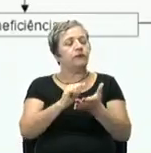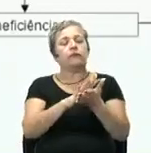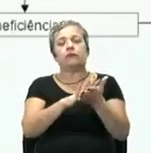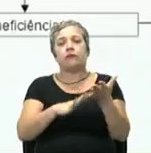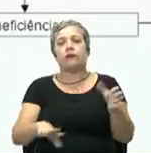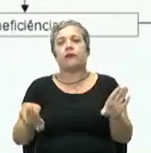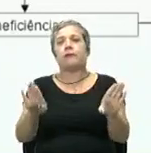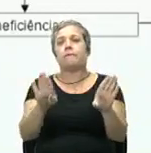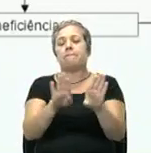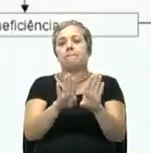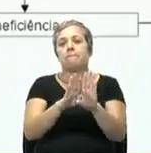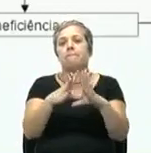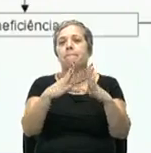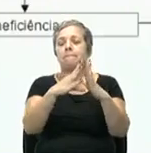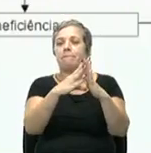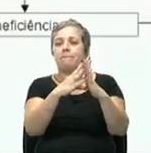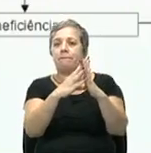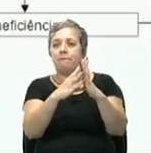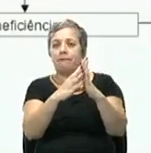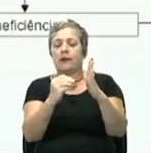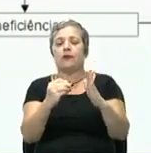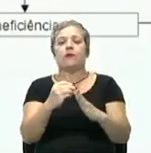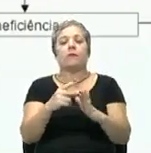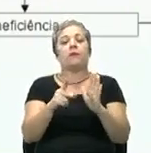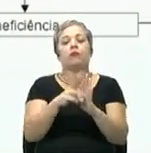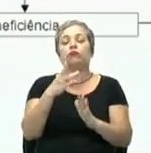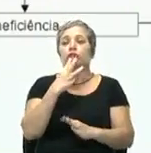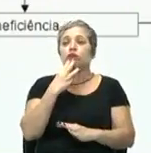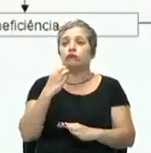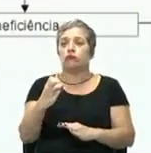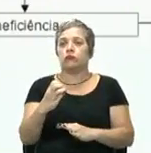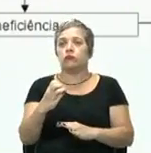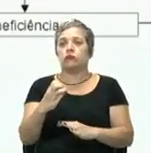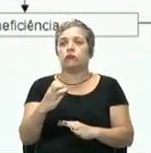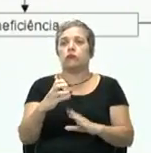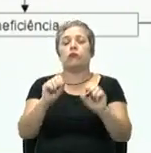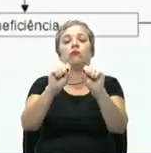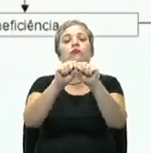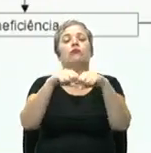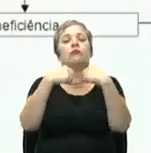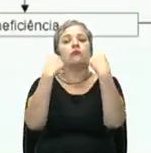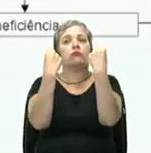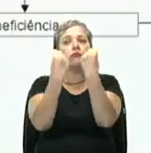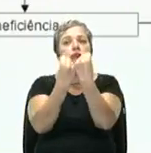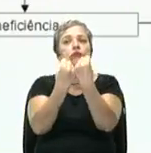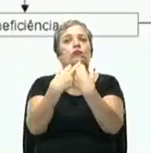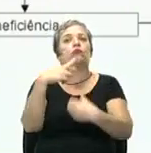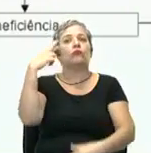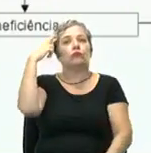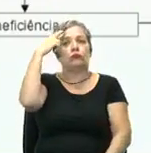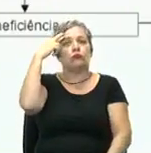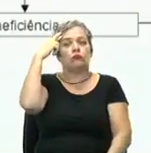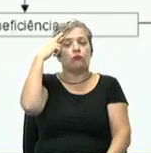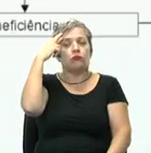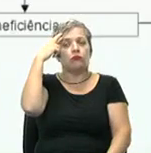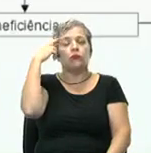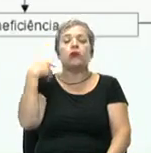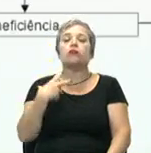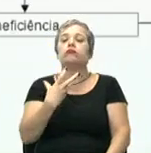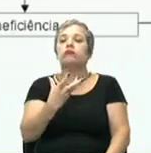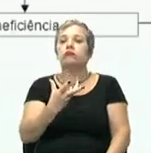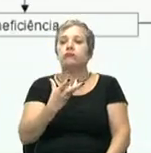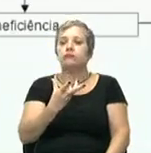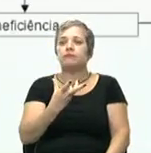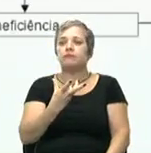estamos pensando aí, o modelo burocrático de Weber. É um sistema social racional. Ele quer o quê?